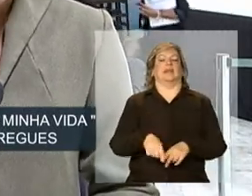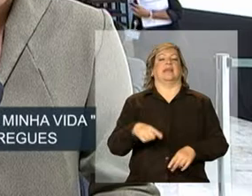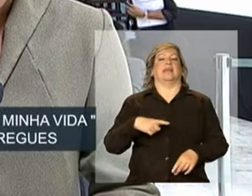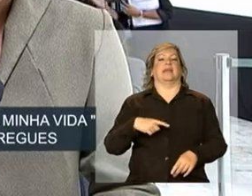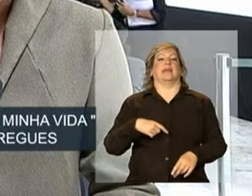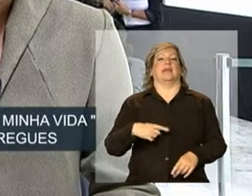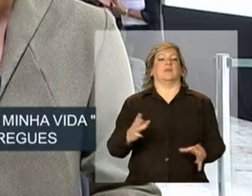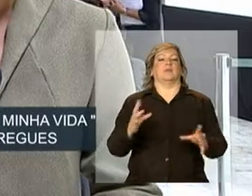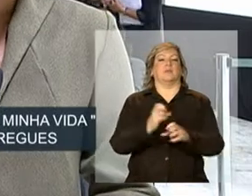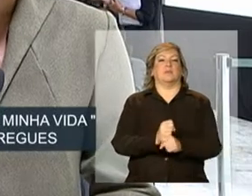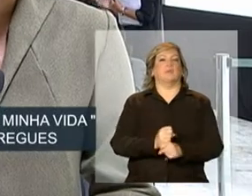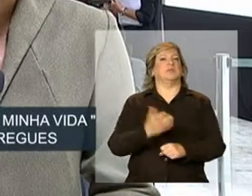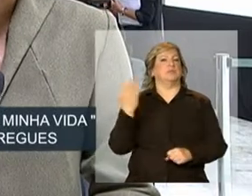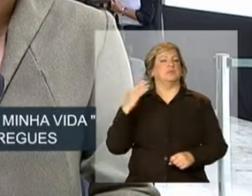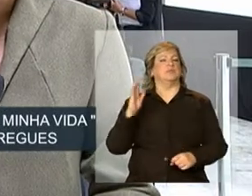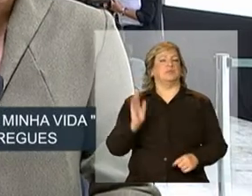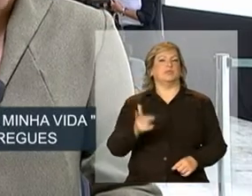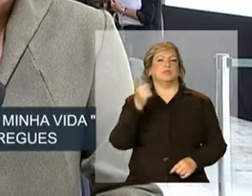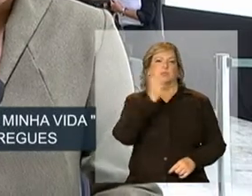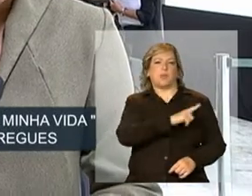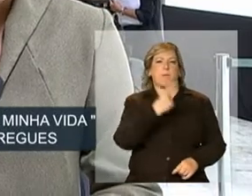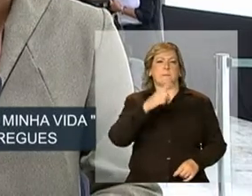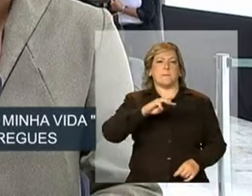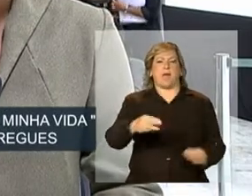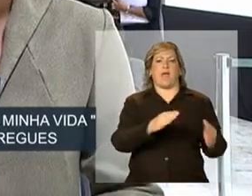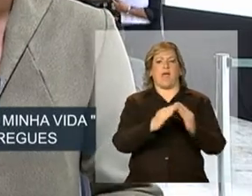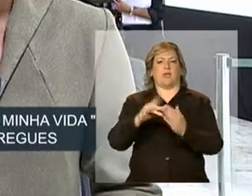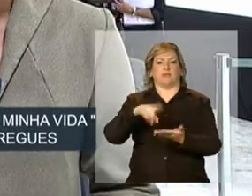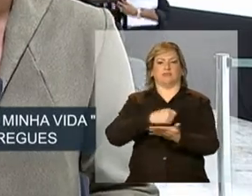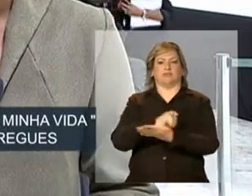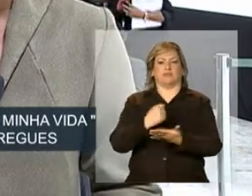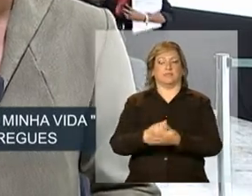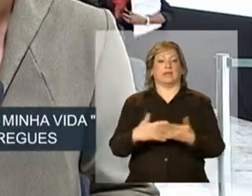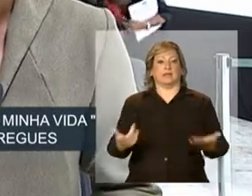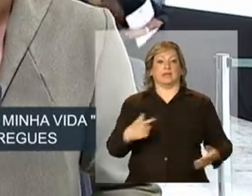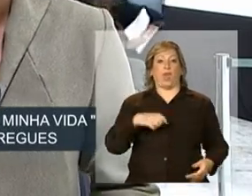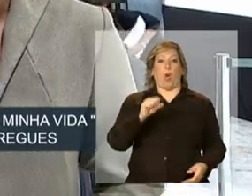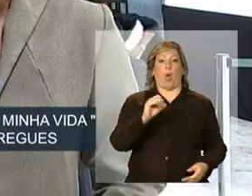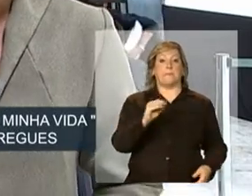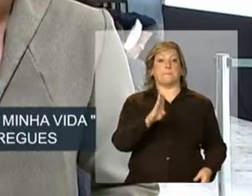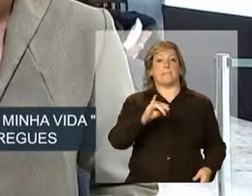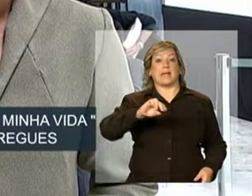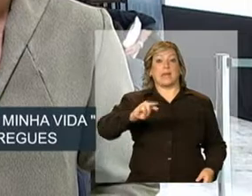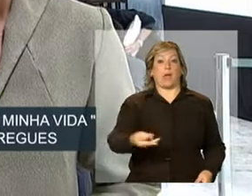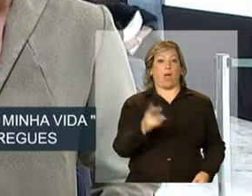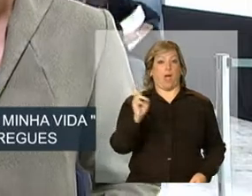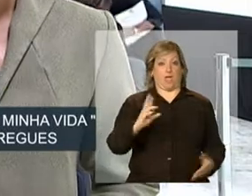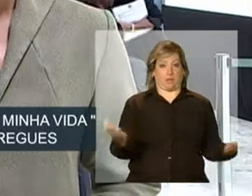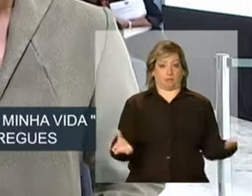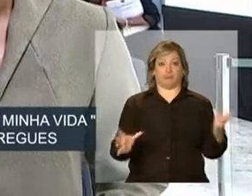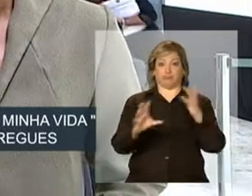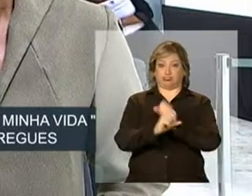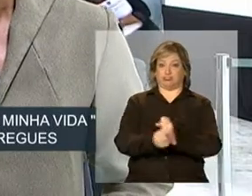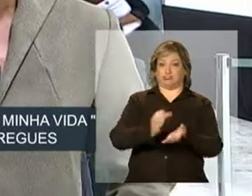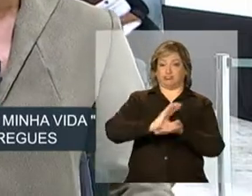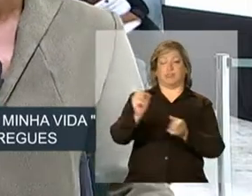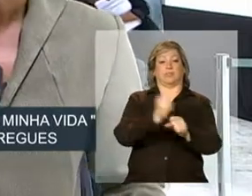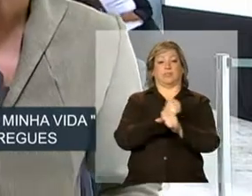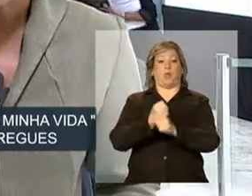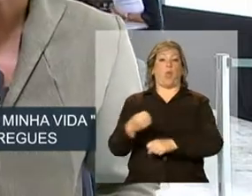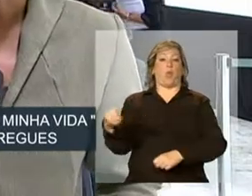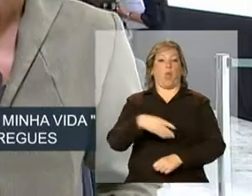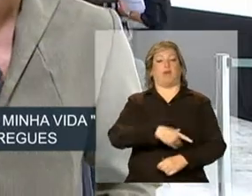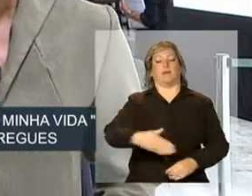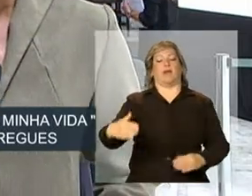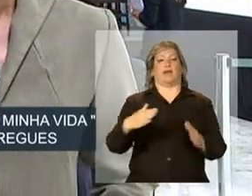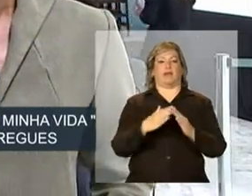milhão de casas. O investimento até agora é de quase 80 bilhões de reais. Ou seja, somando a primeira